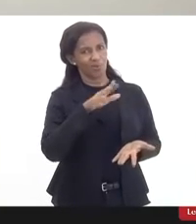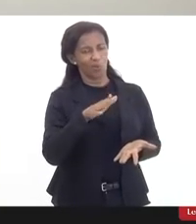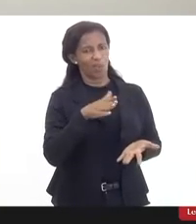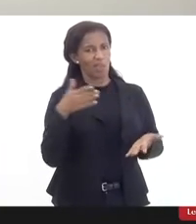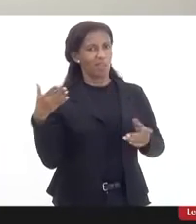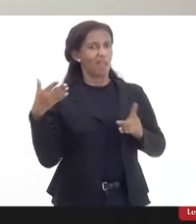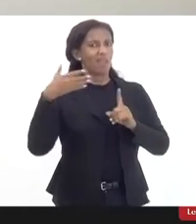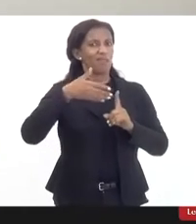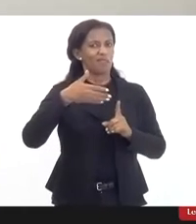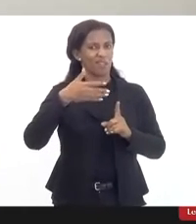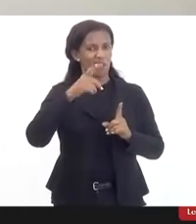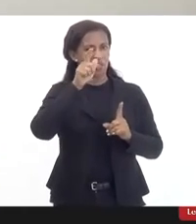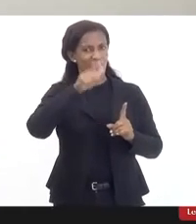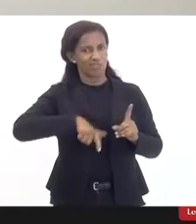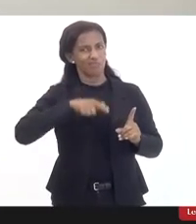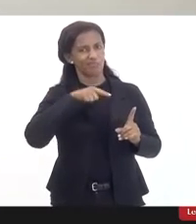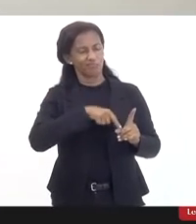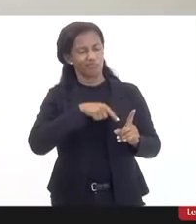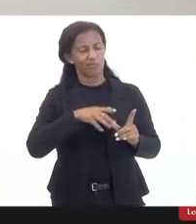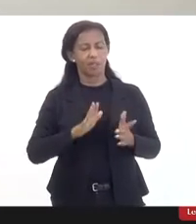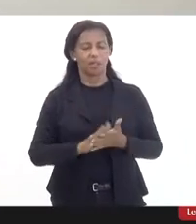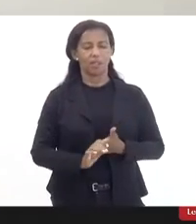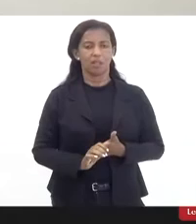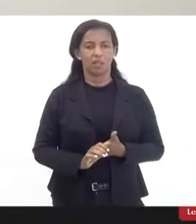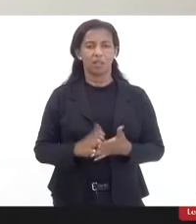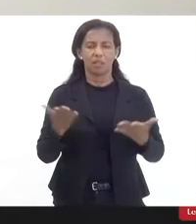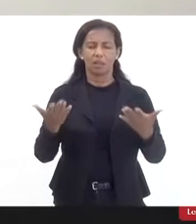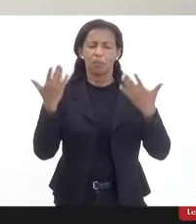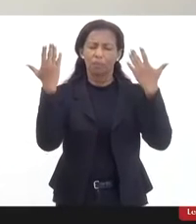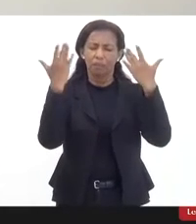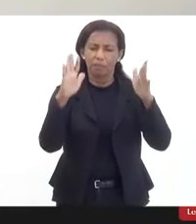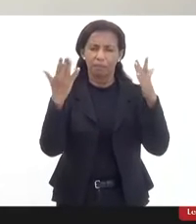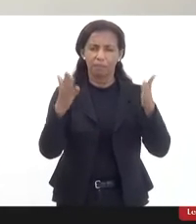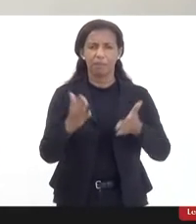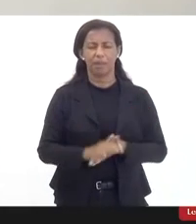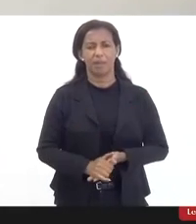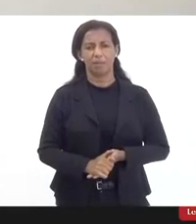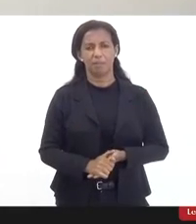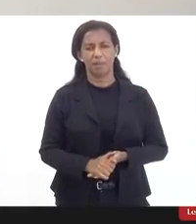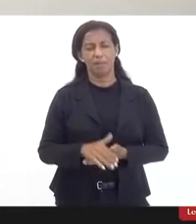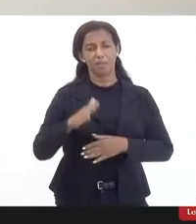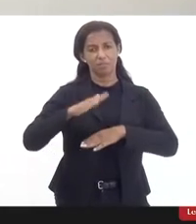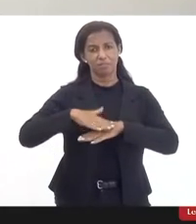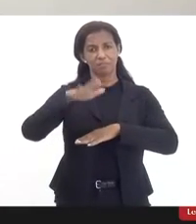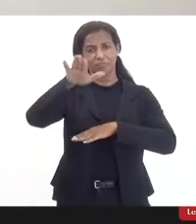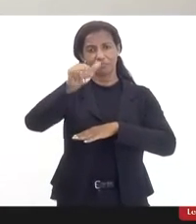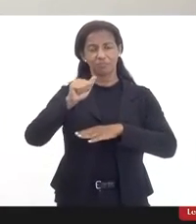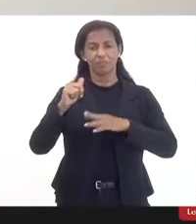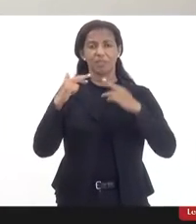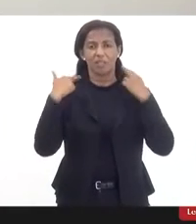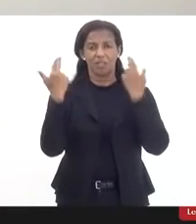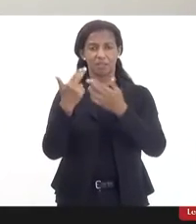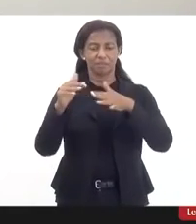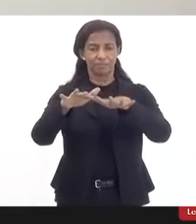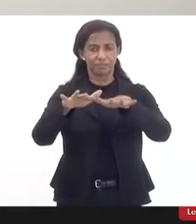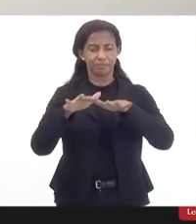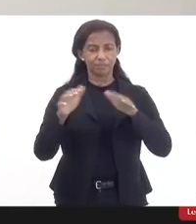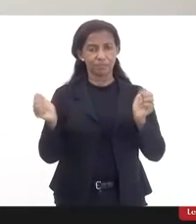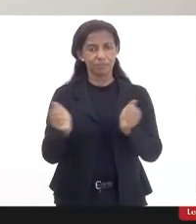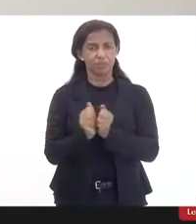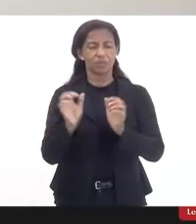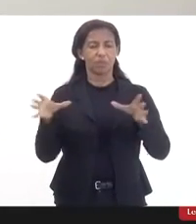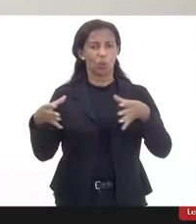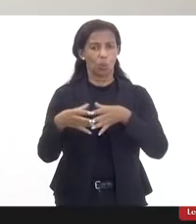referente àquela pessoa. Então, para não me alongar muito, parabéns mais uma vez pelo chamamento dessa audiência pública junto com a comissão